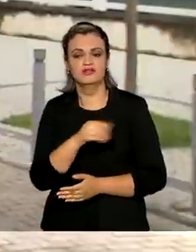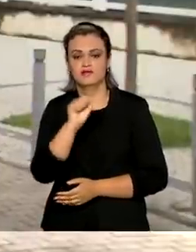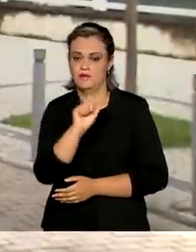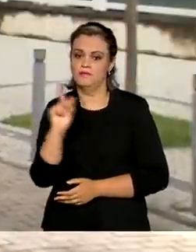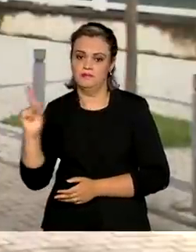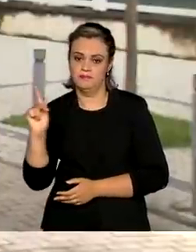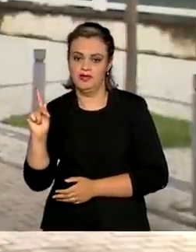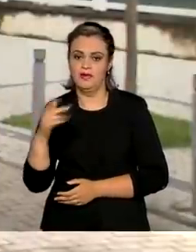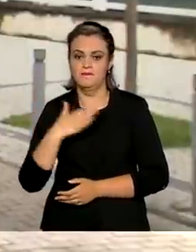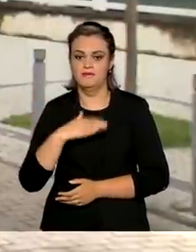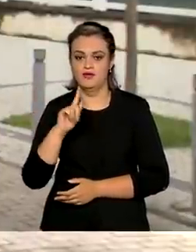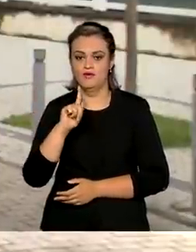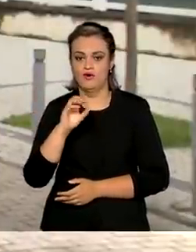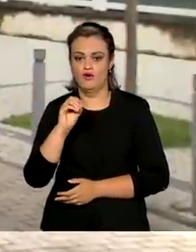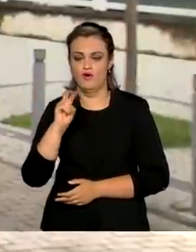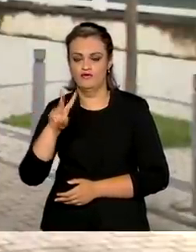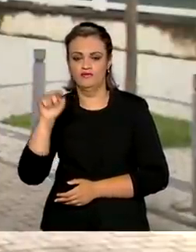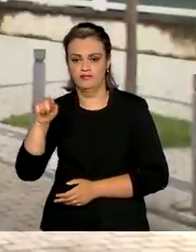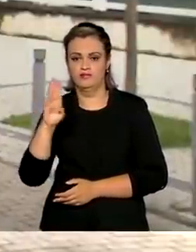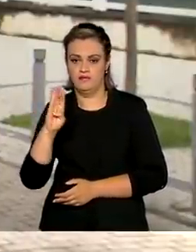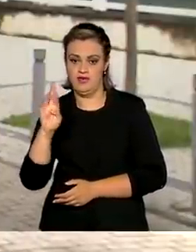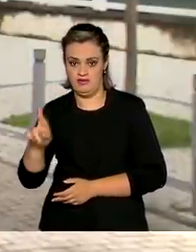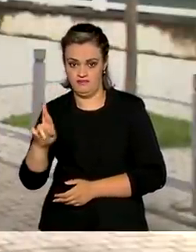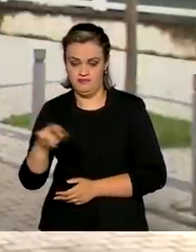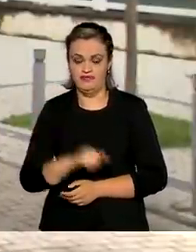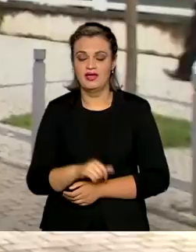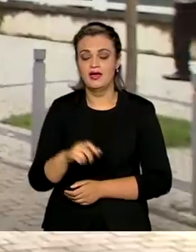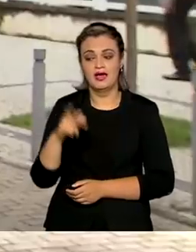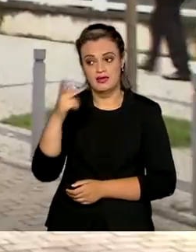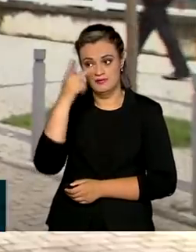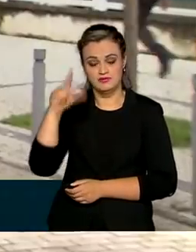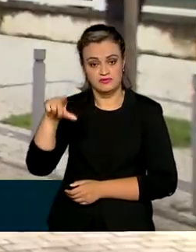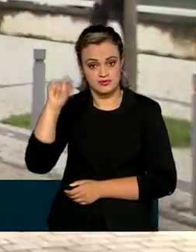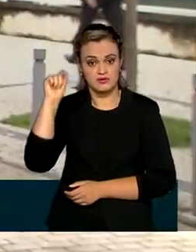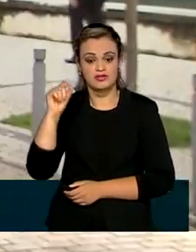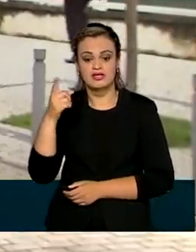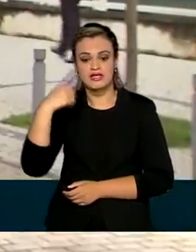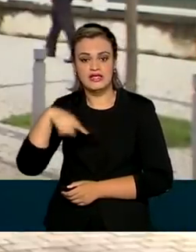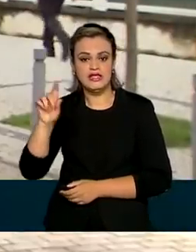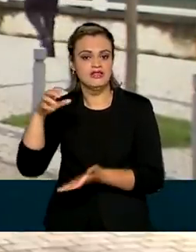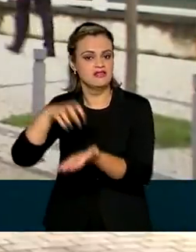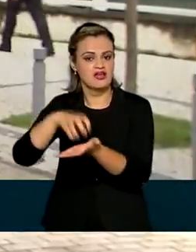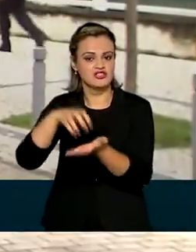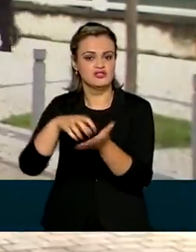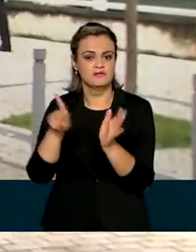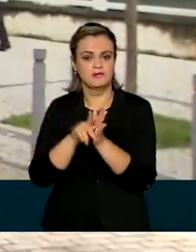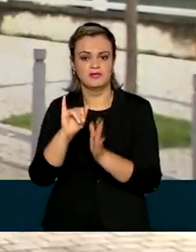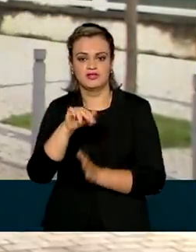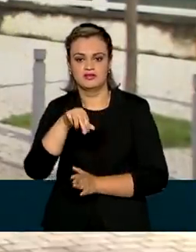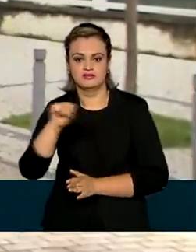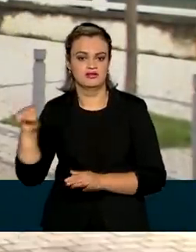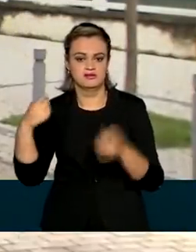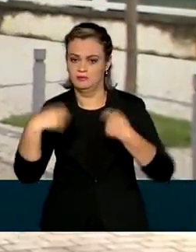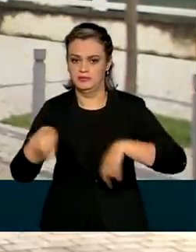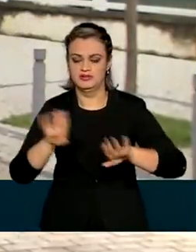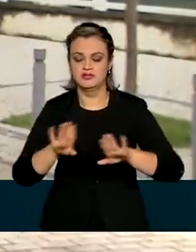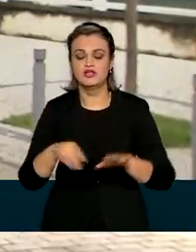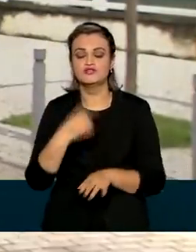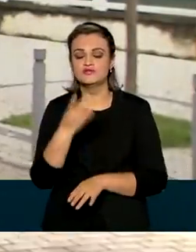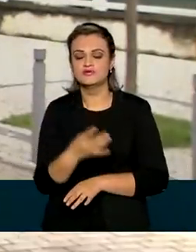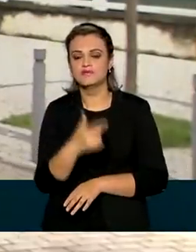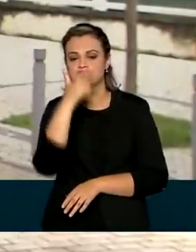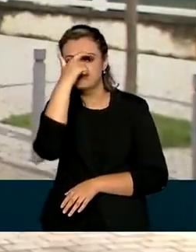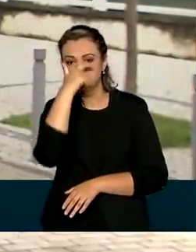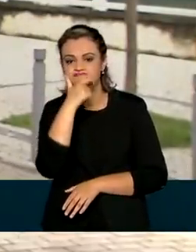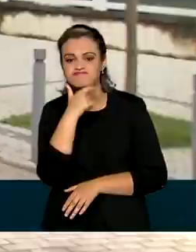aplicativo meugov.br. Esses segurados selecionados não precisam ir às agências do INSS. Basta realizar o reconhecimento